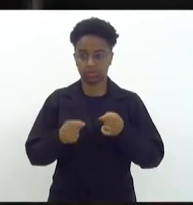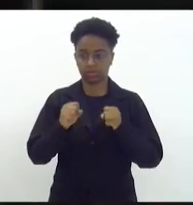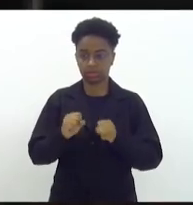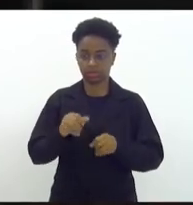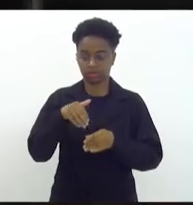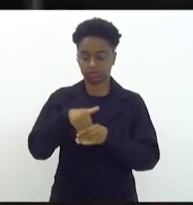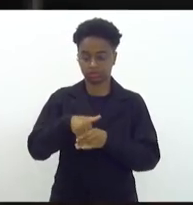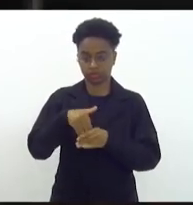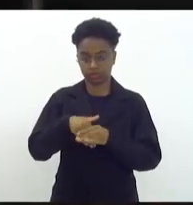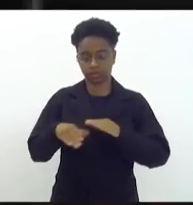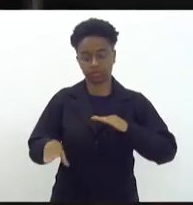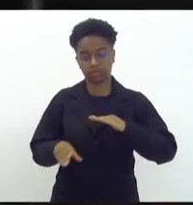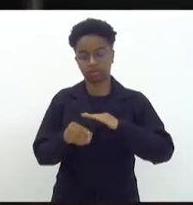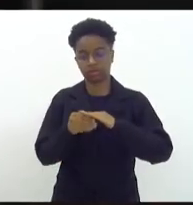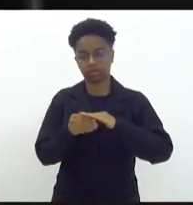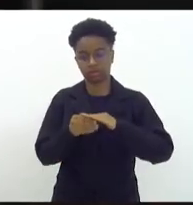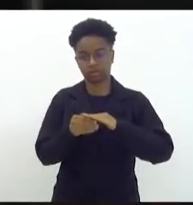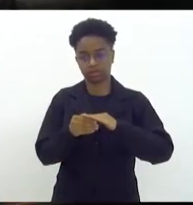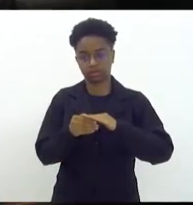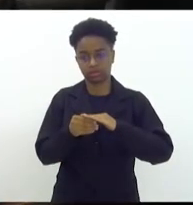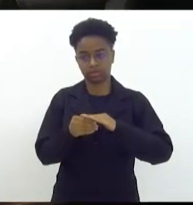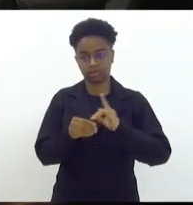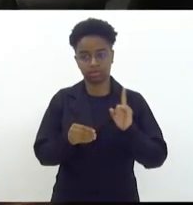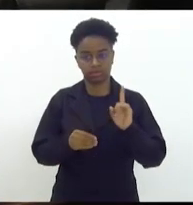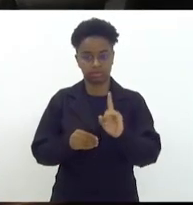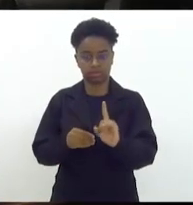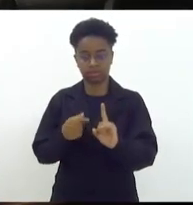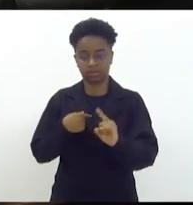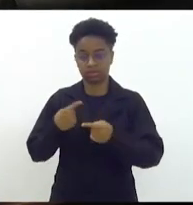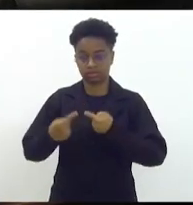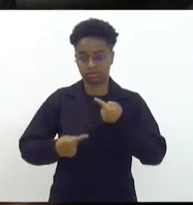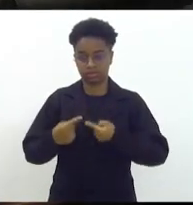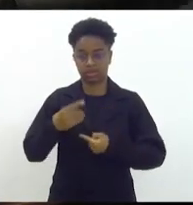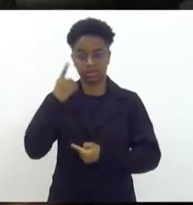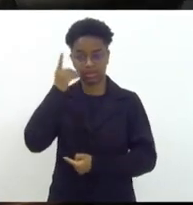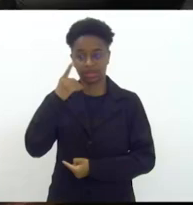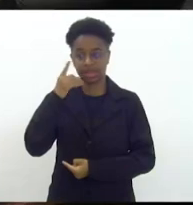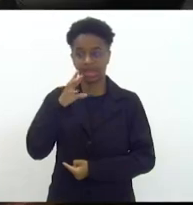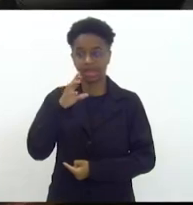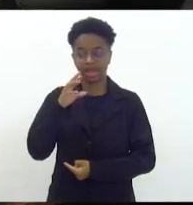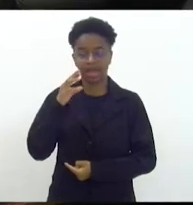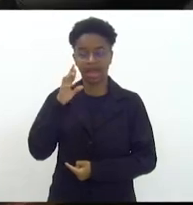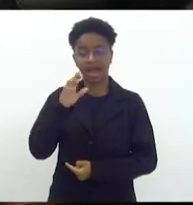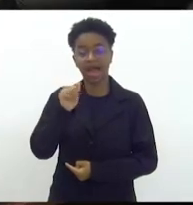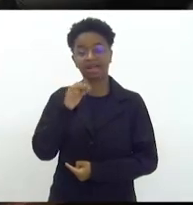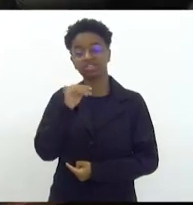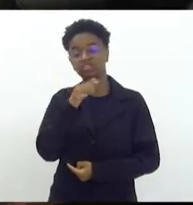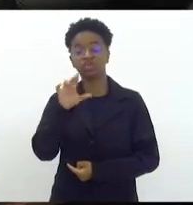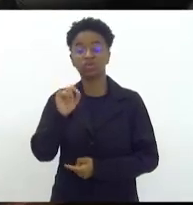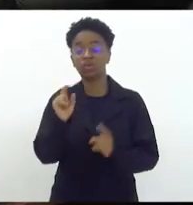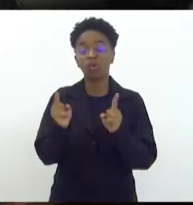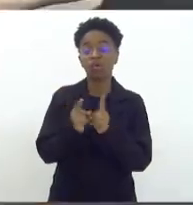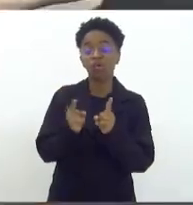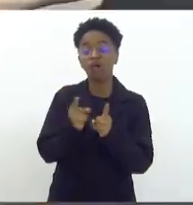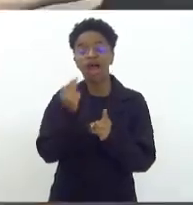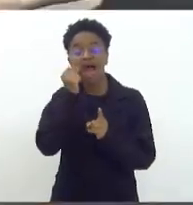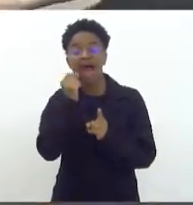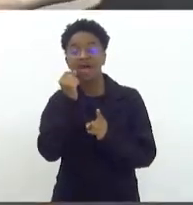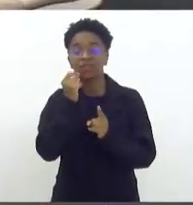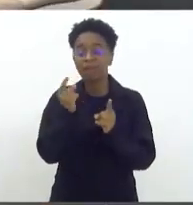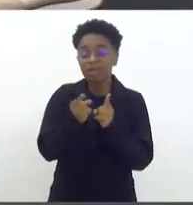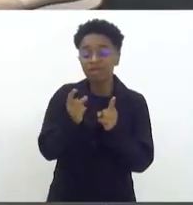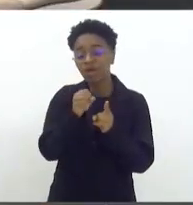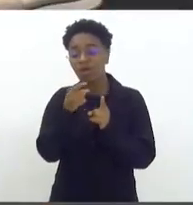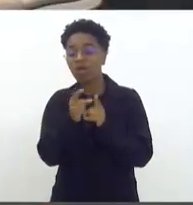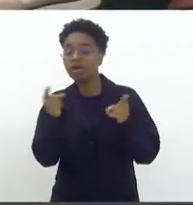em votação, as emendas para discutir. Queria discutir. Deputado Ratinho, é Ratinho ou Rato? Tanto faz. É o Ratinho do bem, nesses